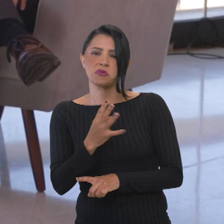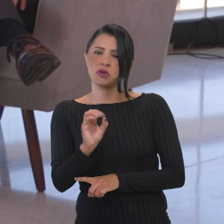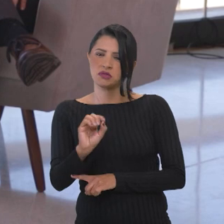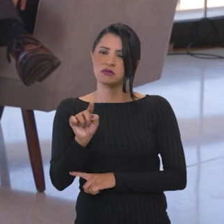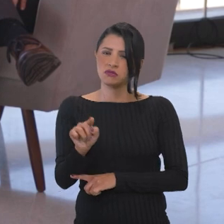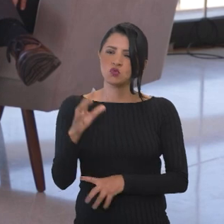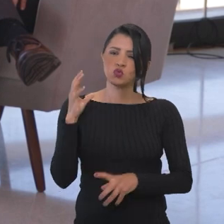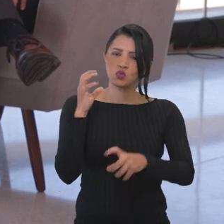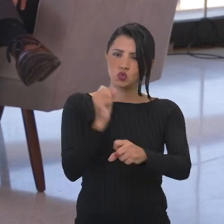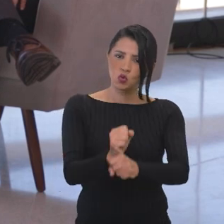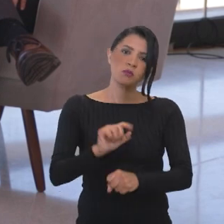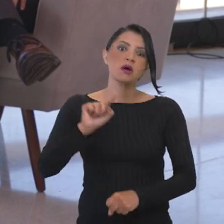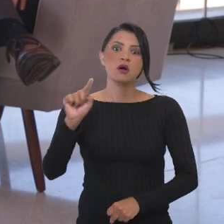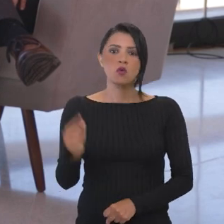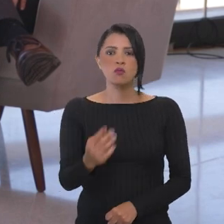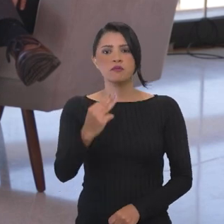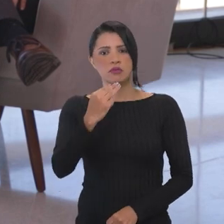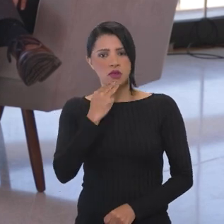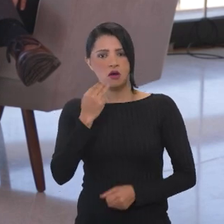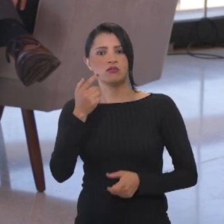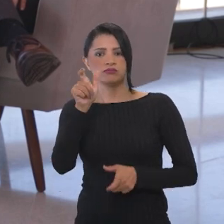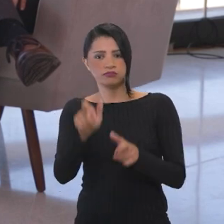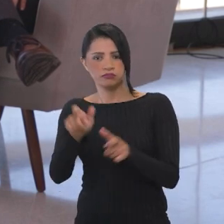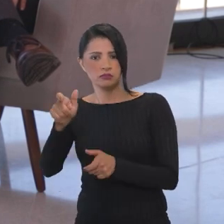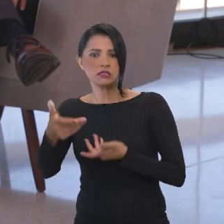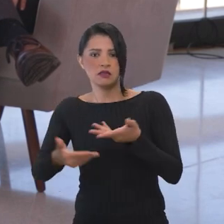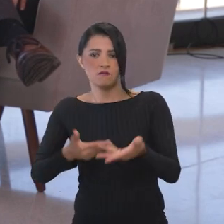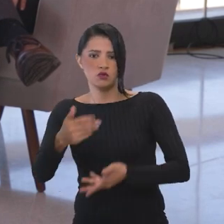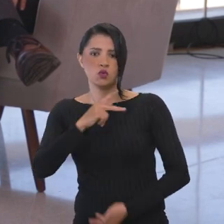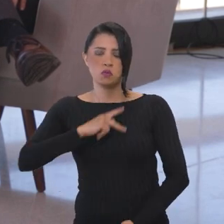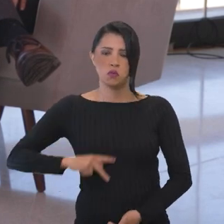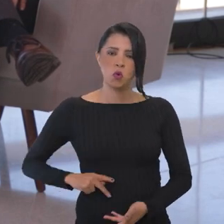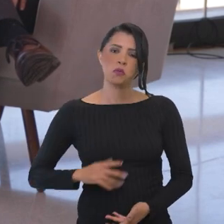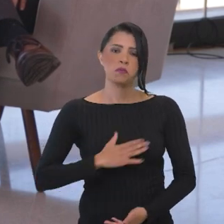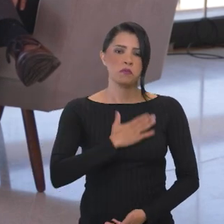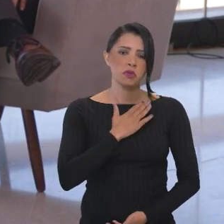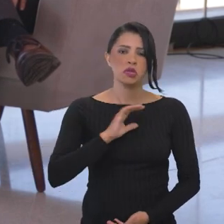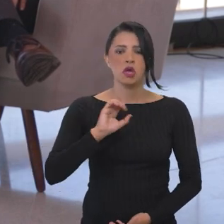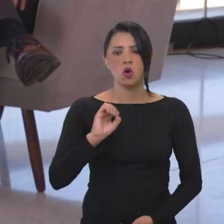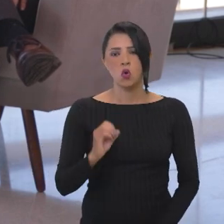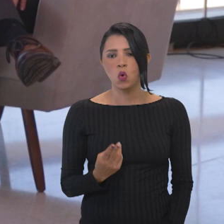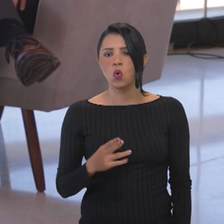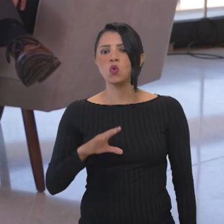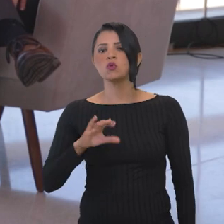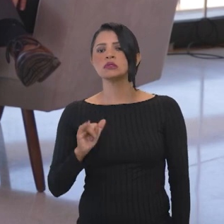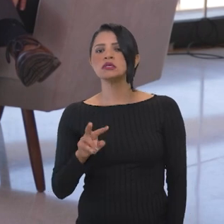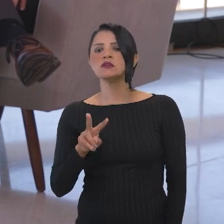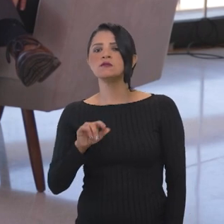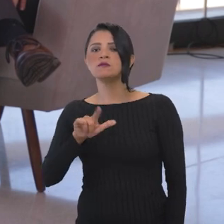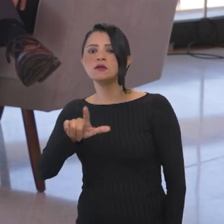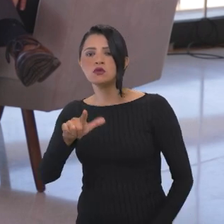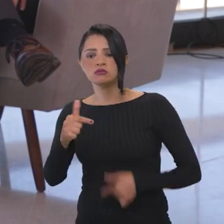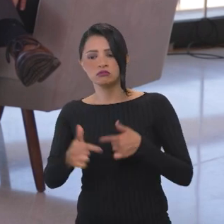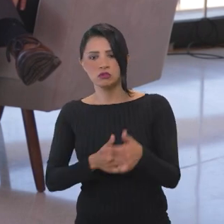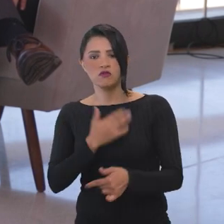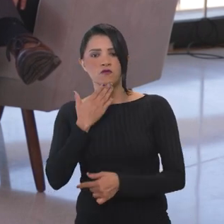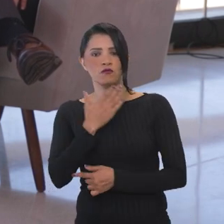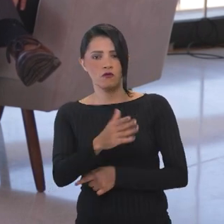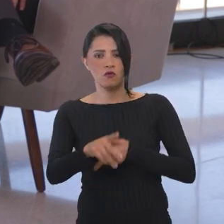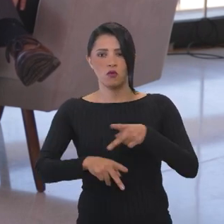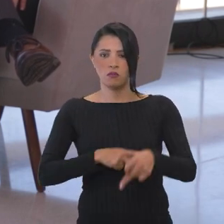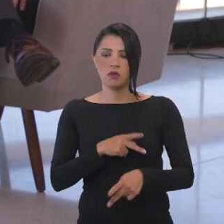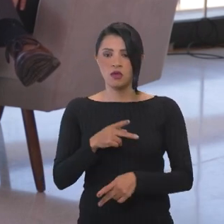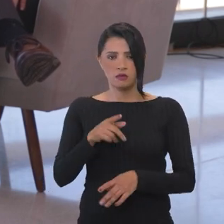mil. Então, dá quase um milhão de servidores públicos, seja militares ou civis, atuando para a população.